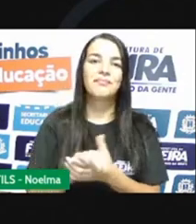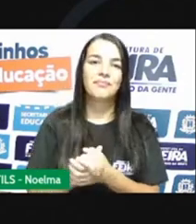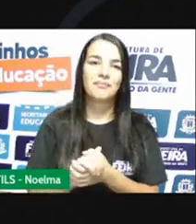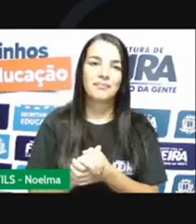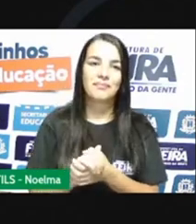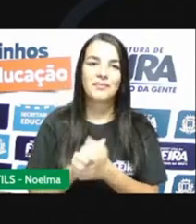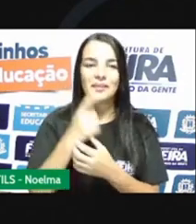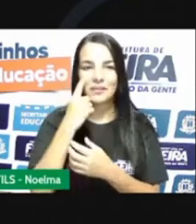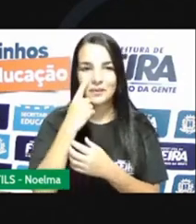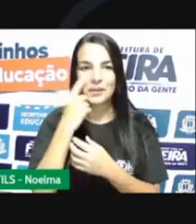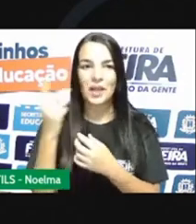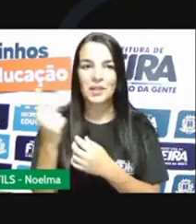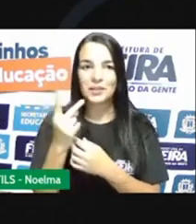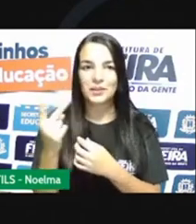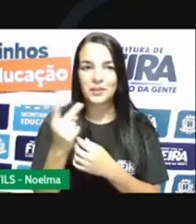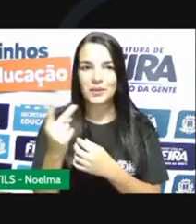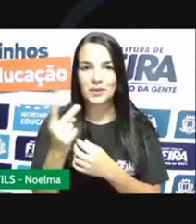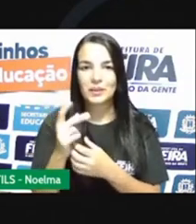Substância heterogênea.